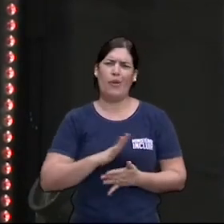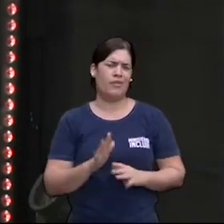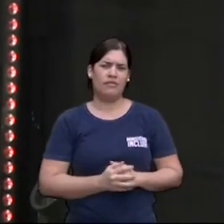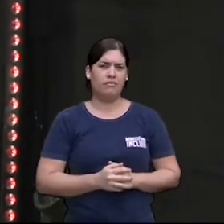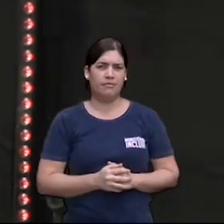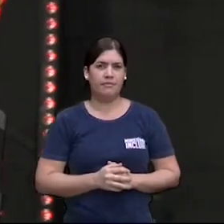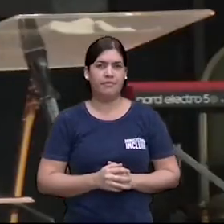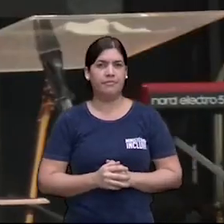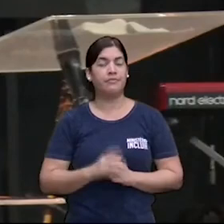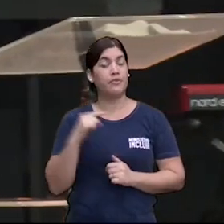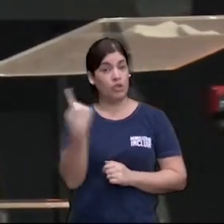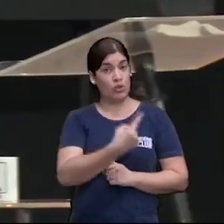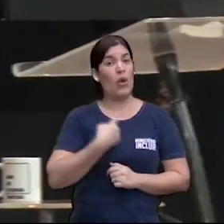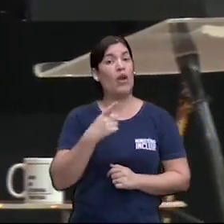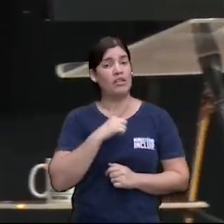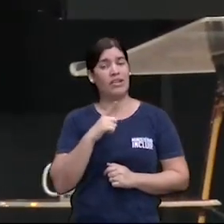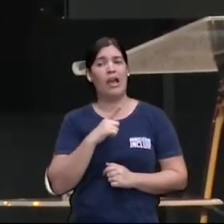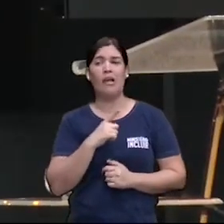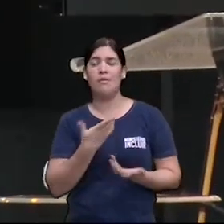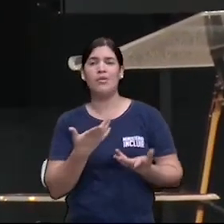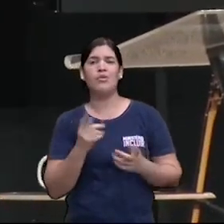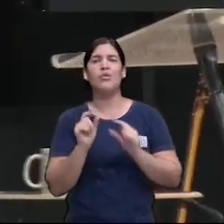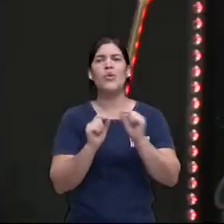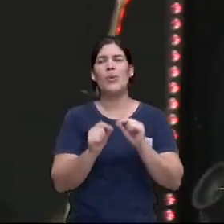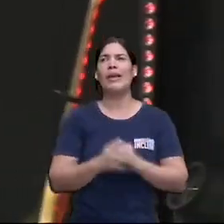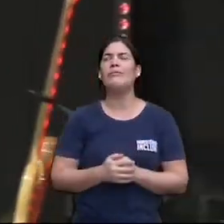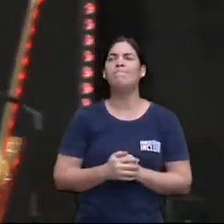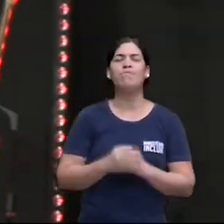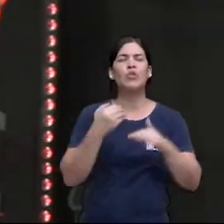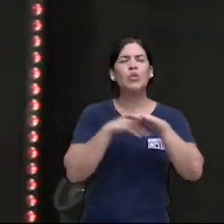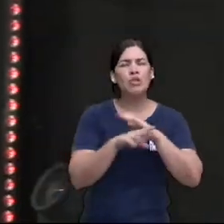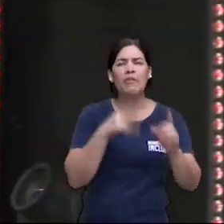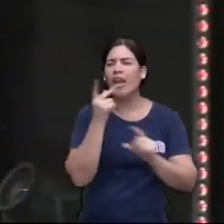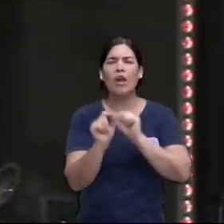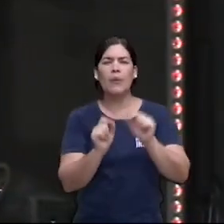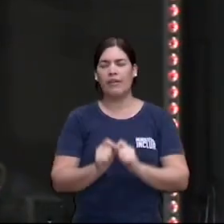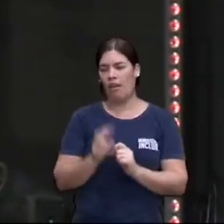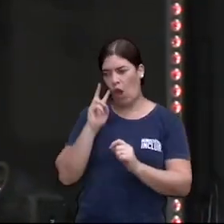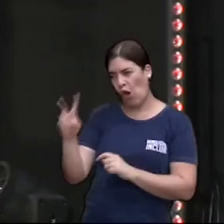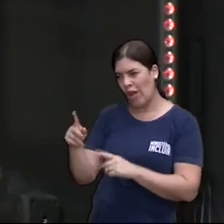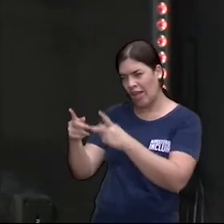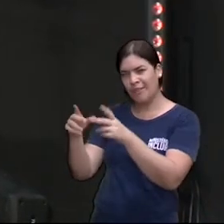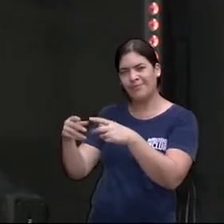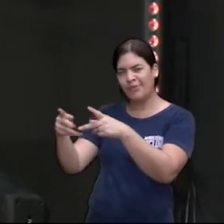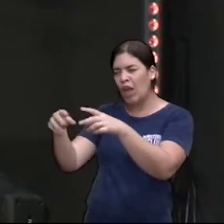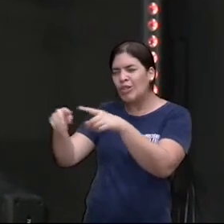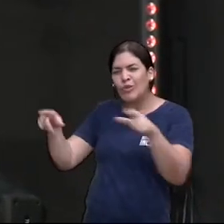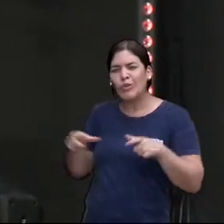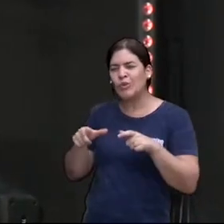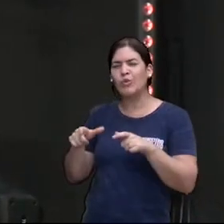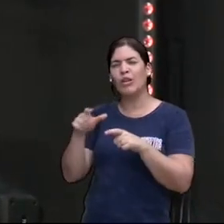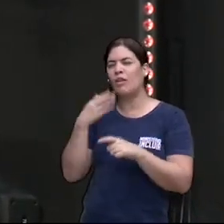Nós temos uma mania de relativizar o pecado. Por exemplo, a gente olha para uma torta de maçã gostosa e fala assim,